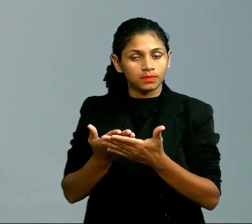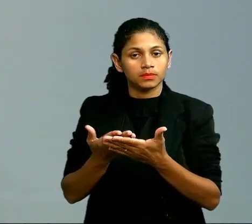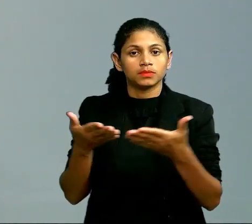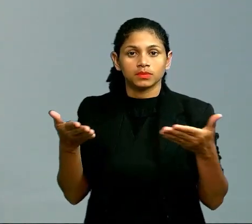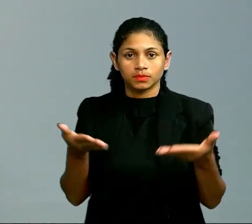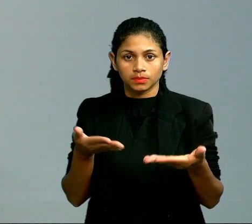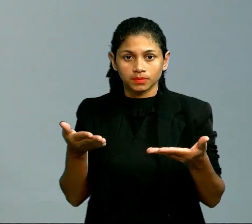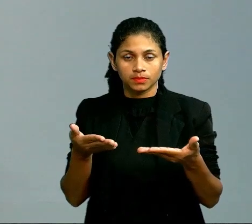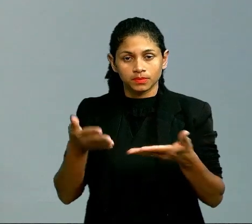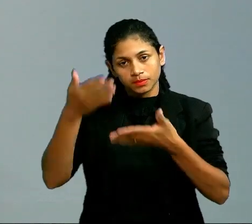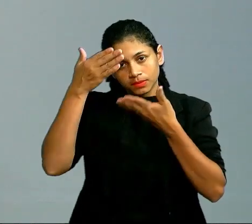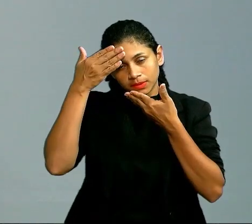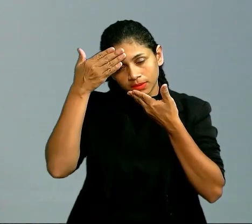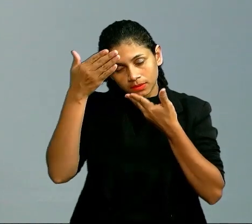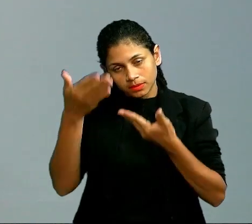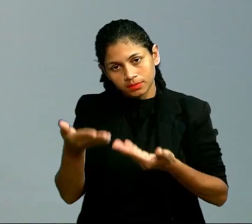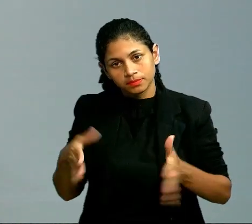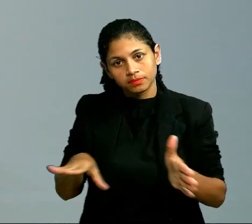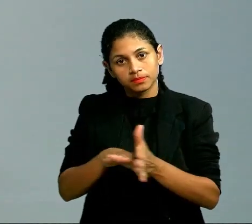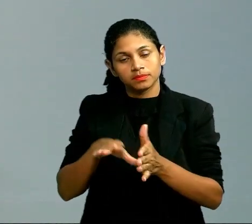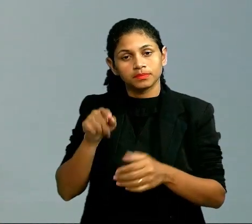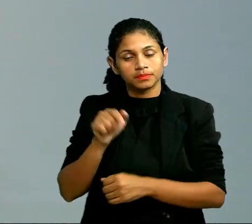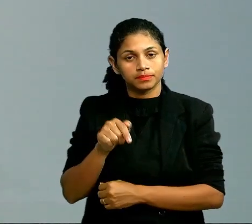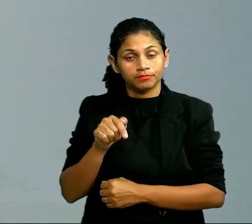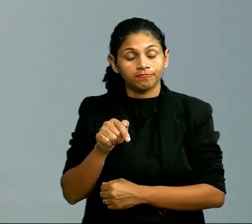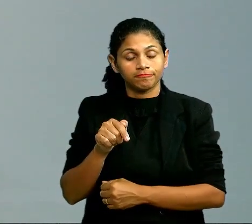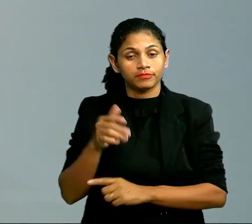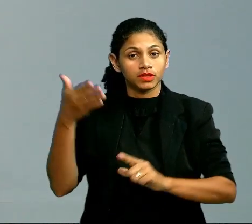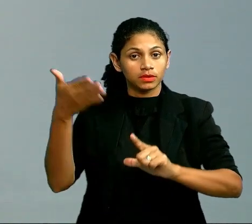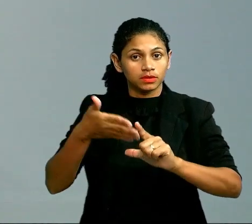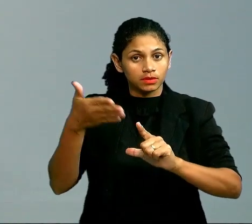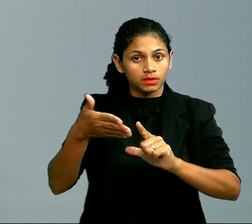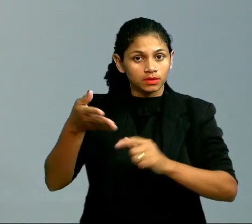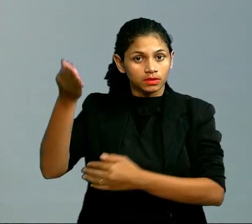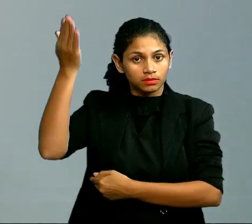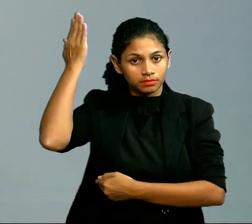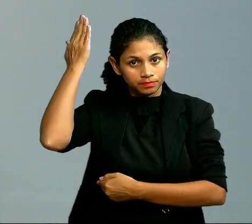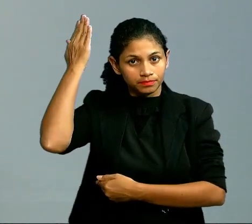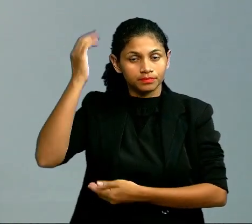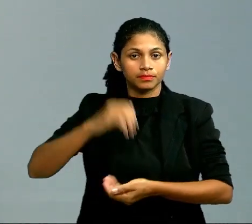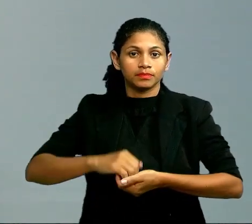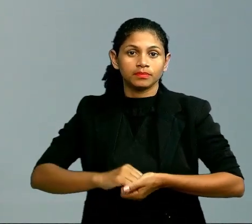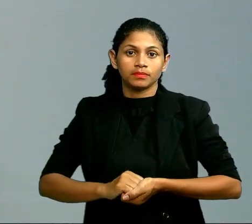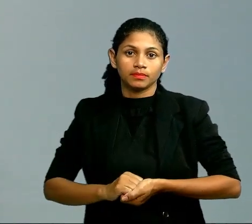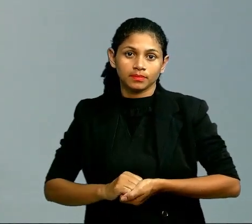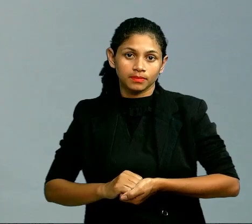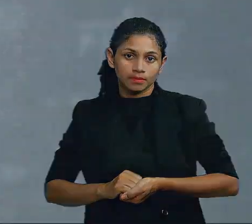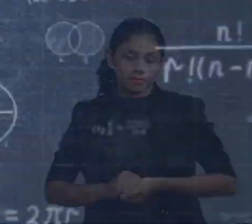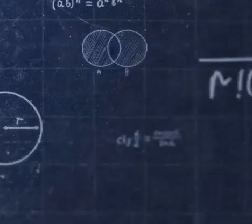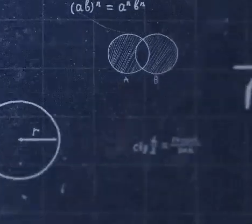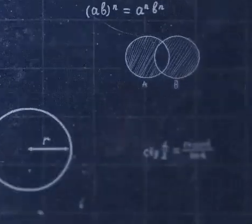hoje. Obrigado por ficarem até aqui. Para essas e outras aulas, acessem nossas plataformas.